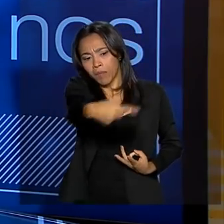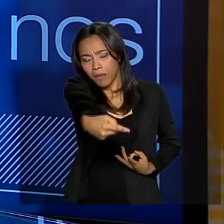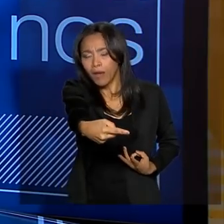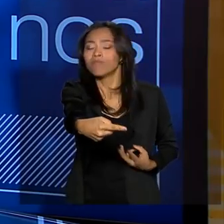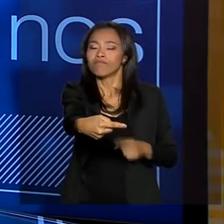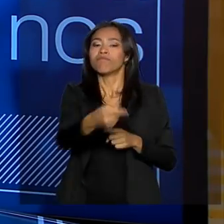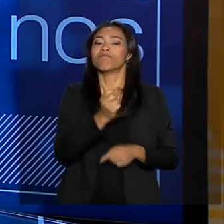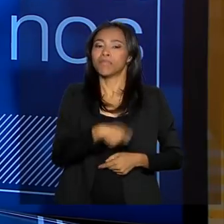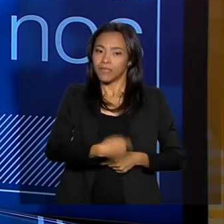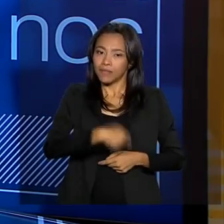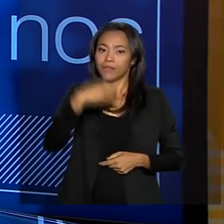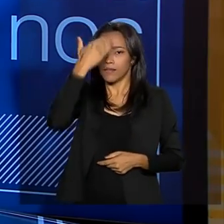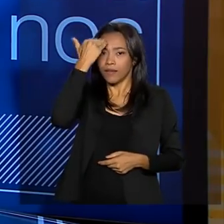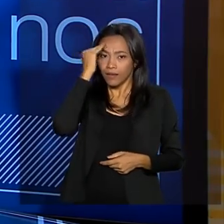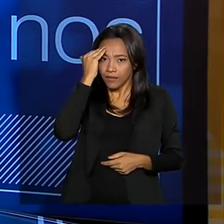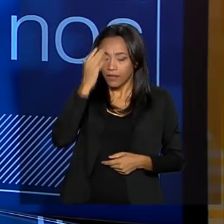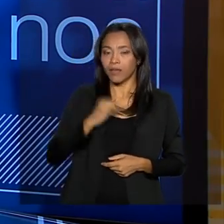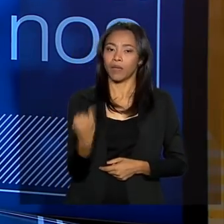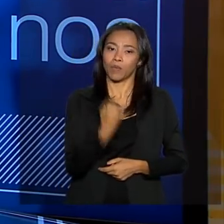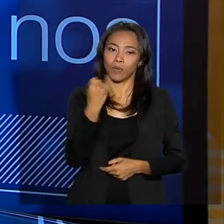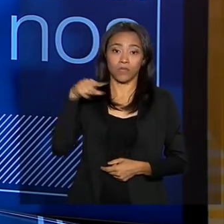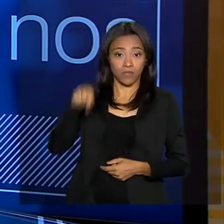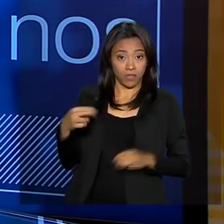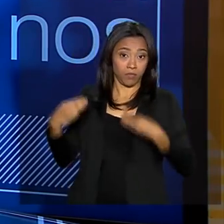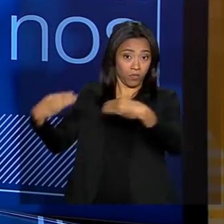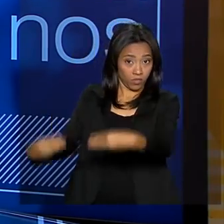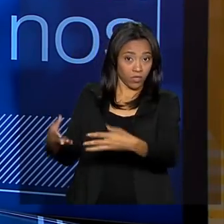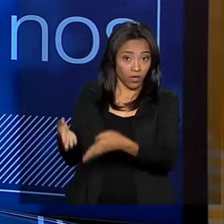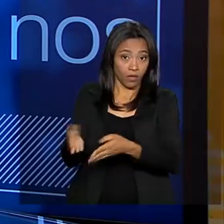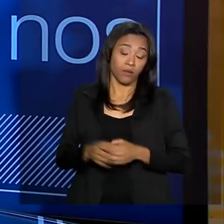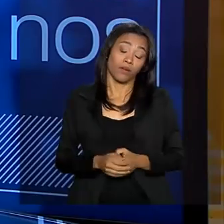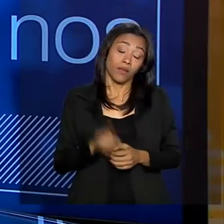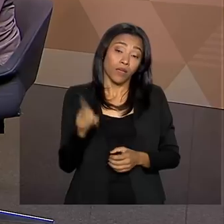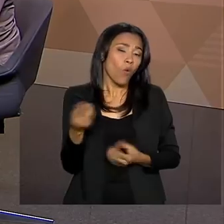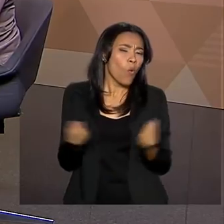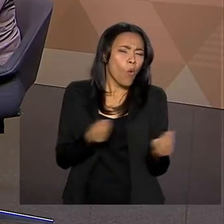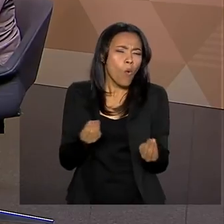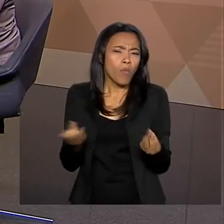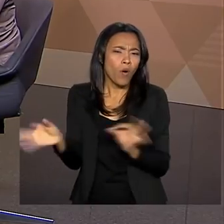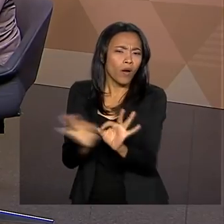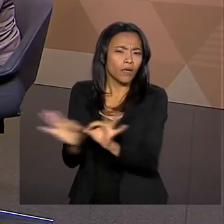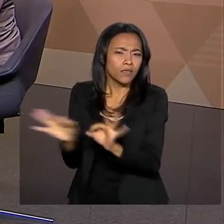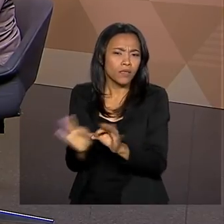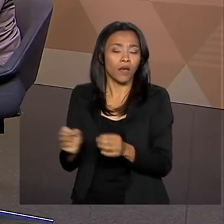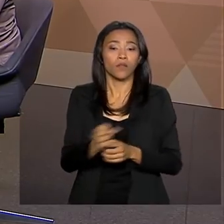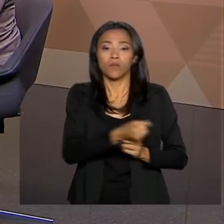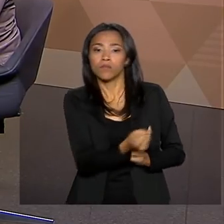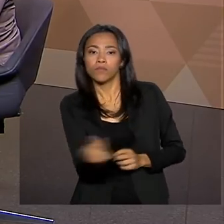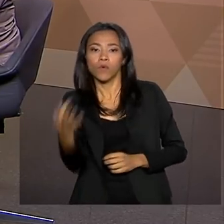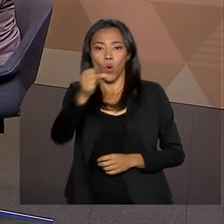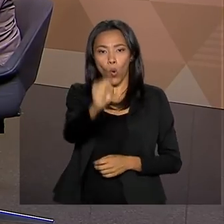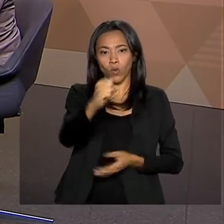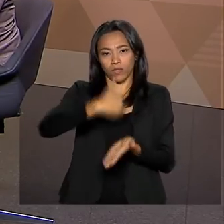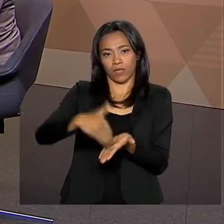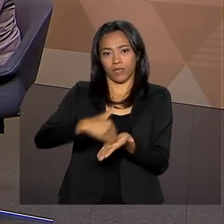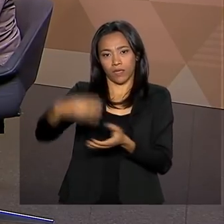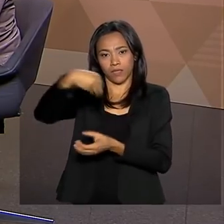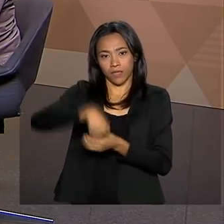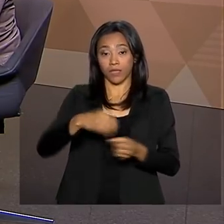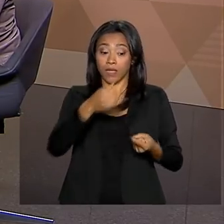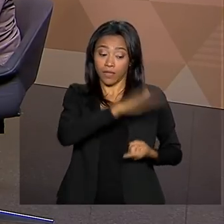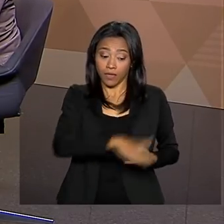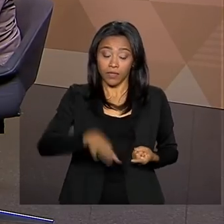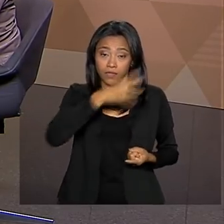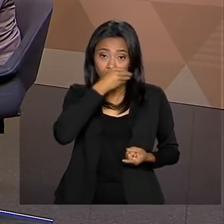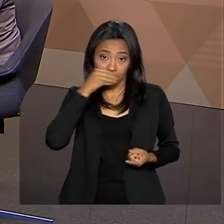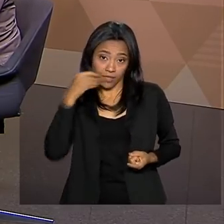nação precisa entender a importância deste ministério. Aí ele é construído da seguinte forma. O de secretarias nacionais, a secretaria da criança